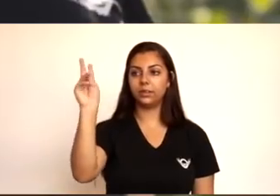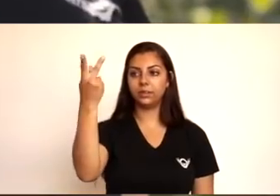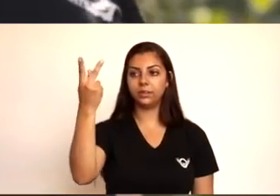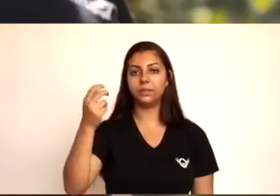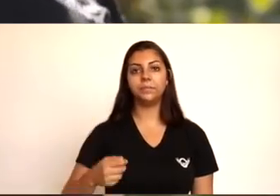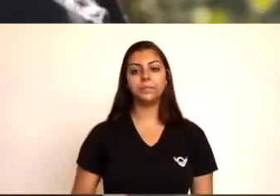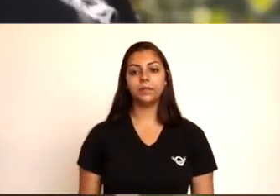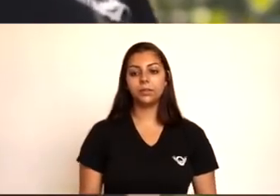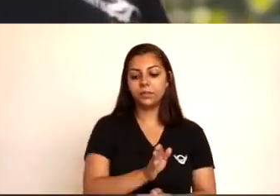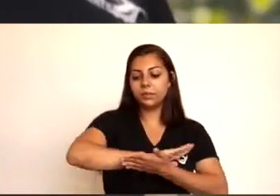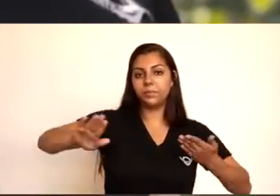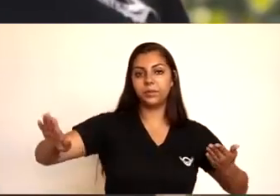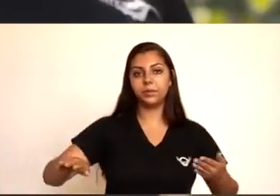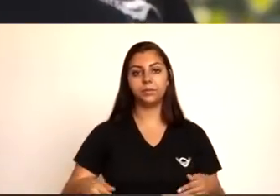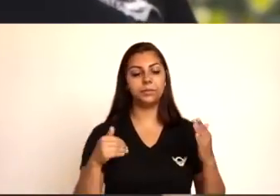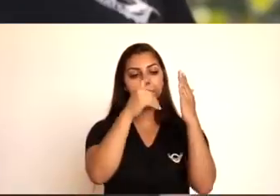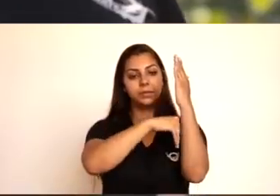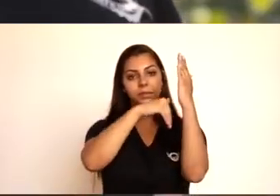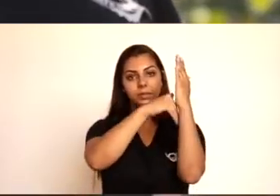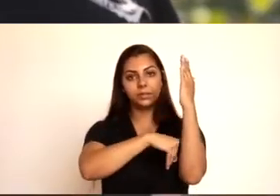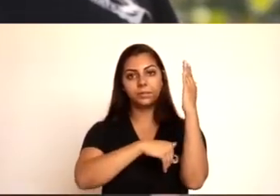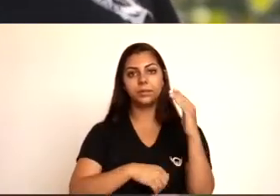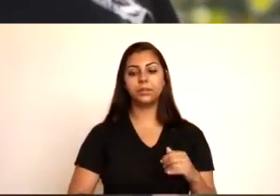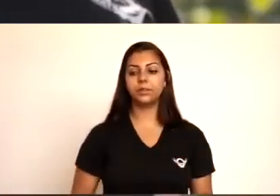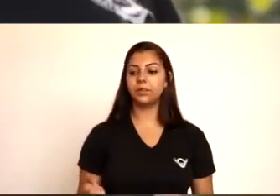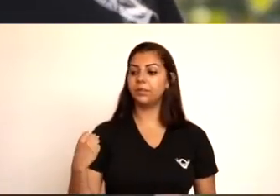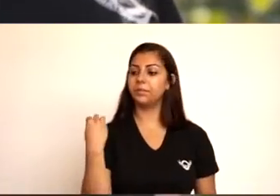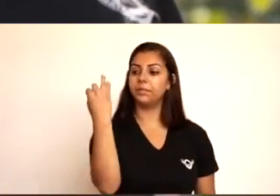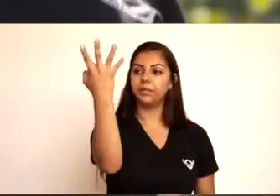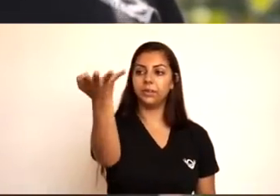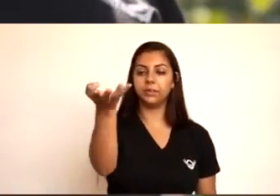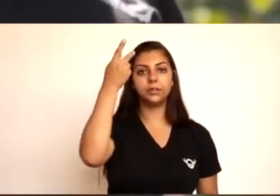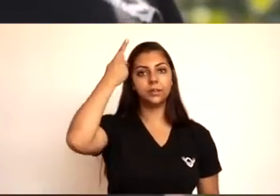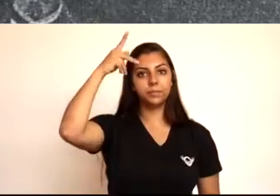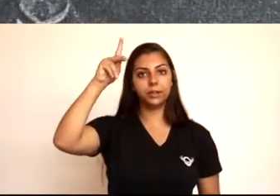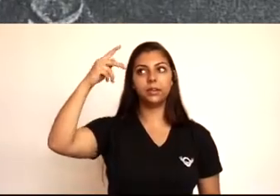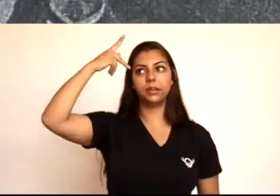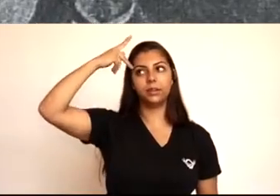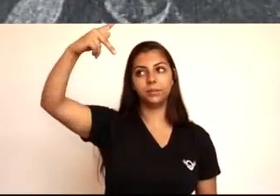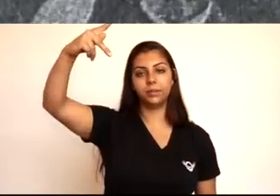Em 1911, o coronel Edmundo Trente desapareceu misteriosamente em sua viagem à capital.